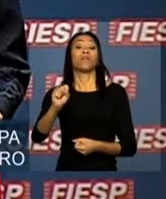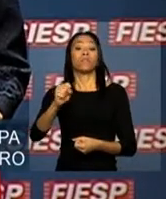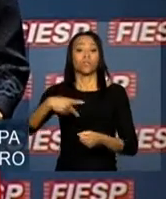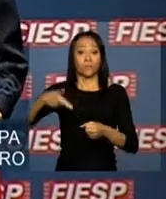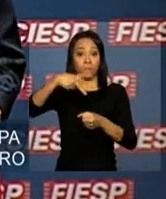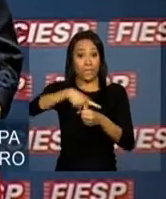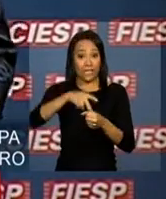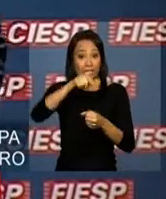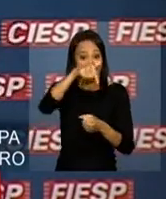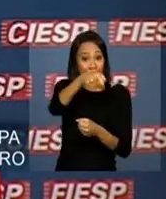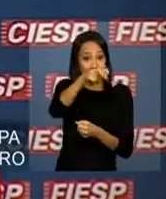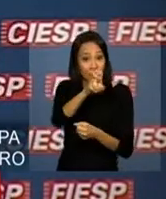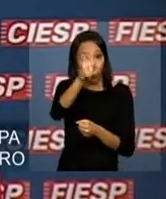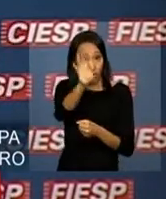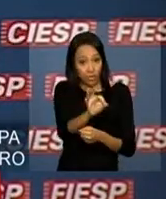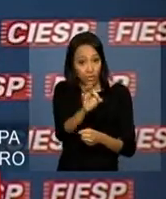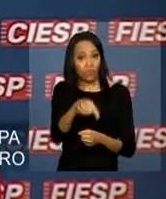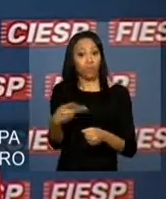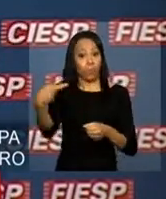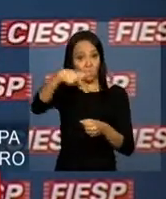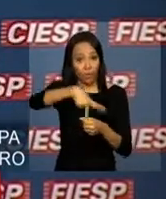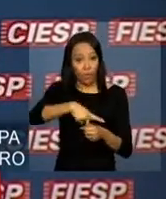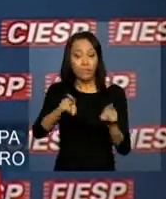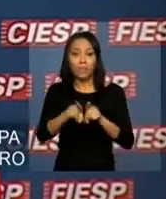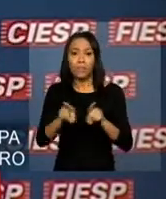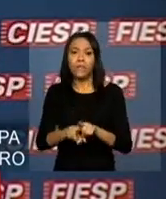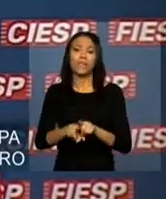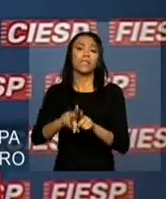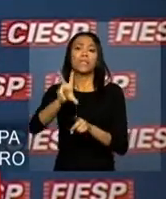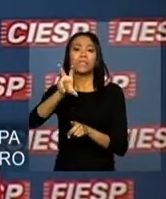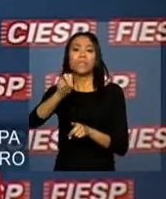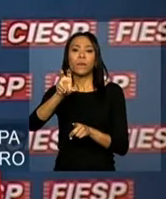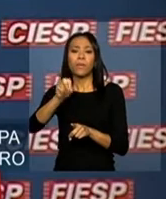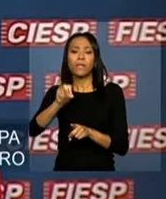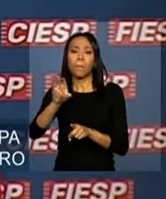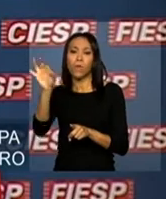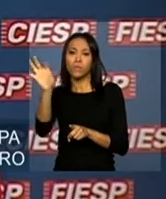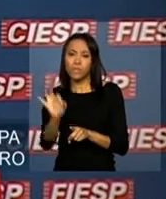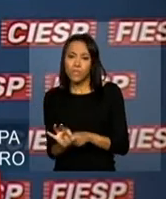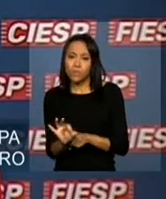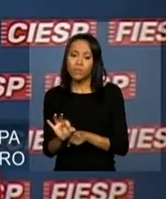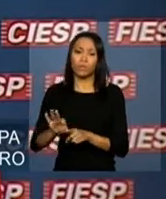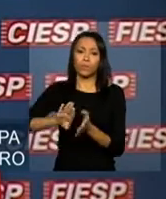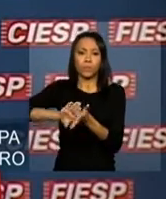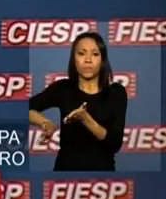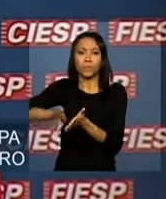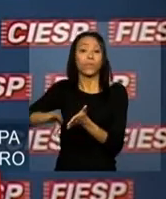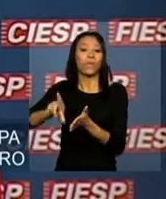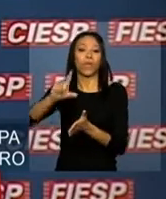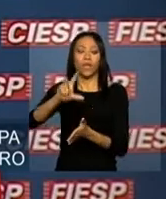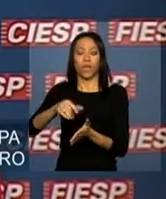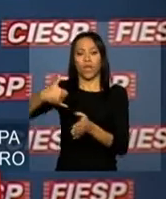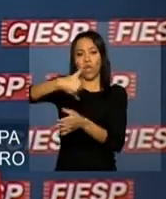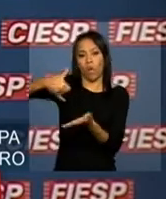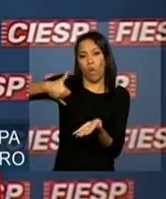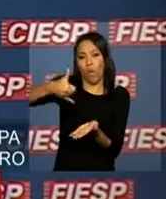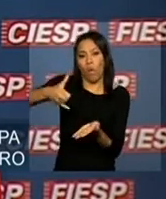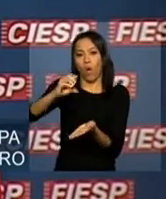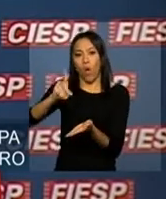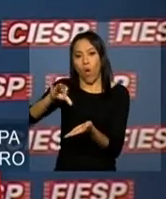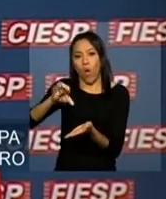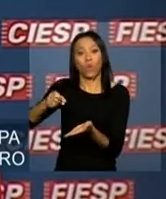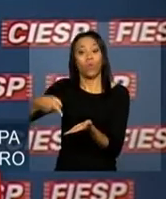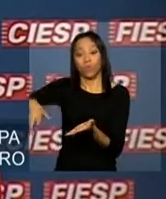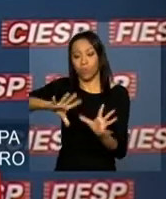deles e 50% do excedente em óleo do pré-sal para investimentos em